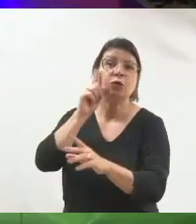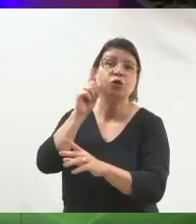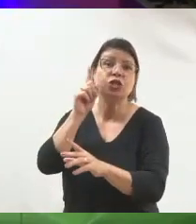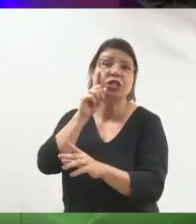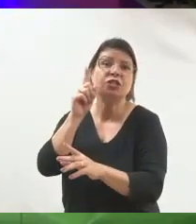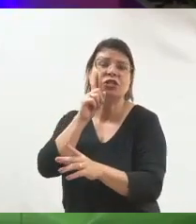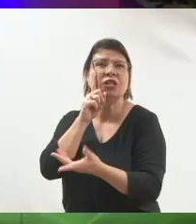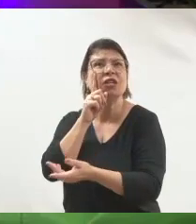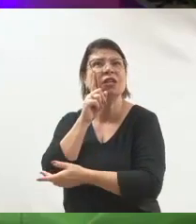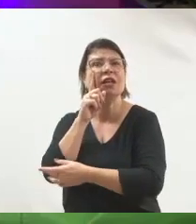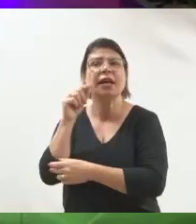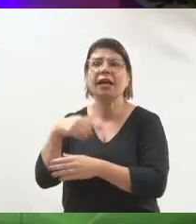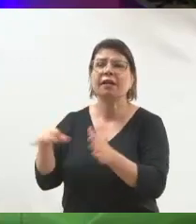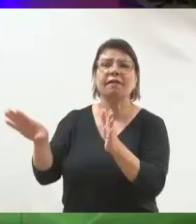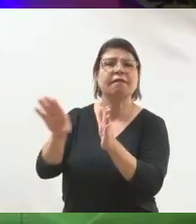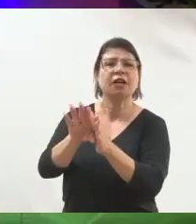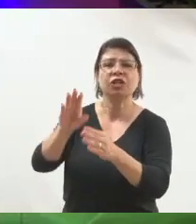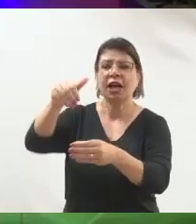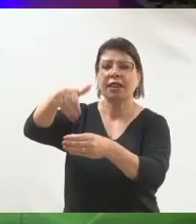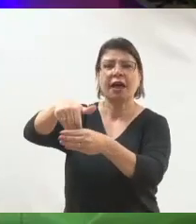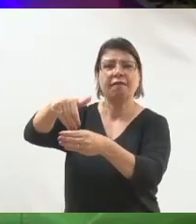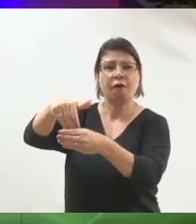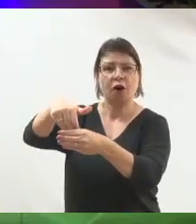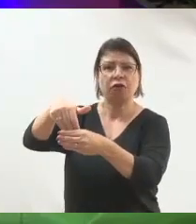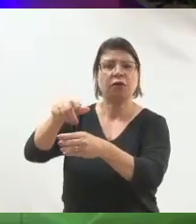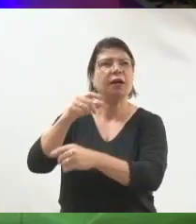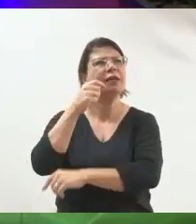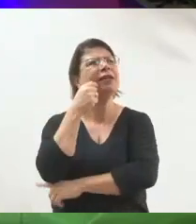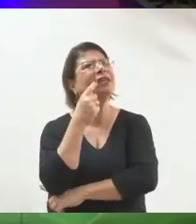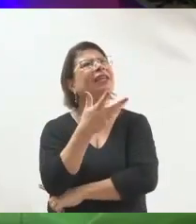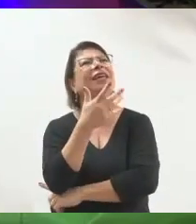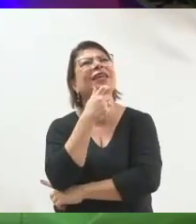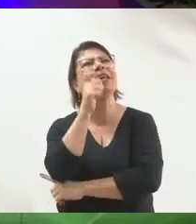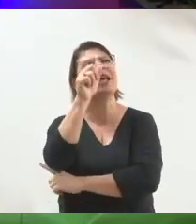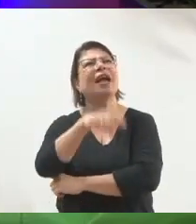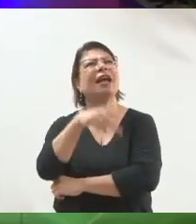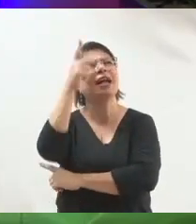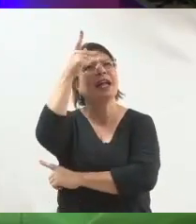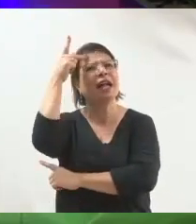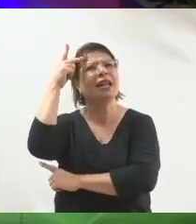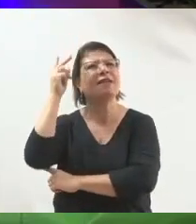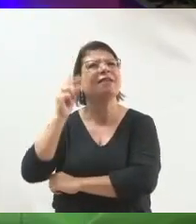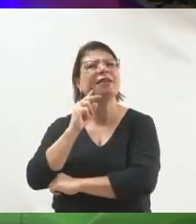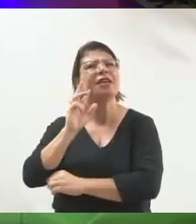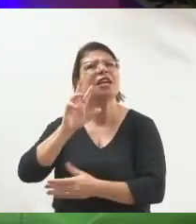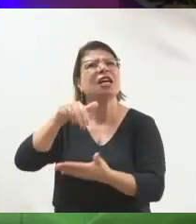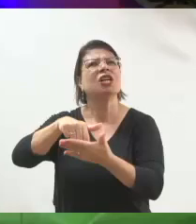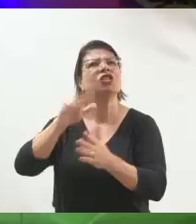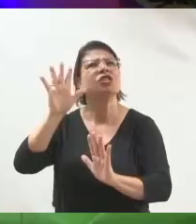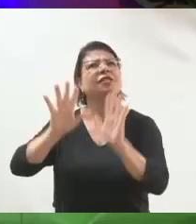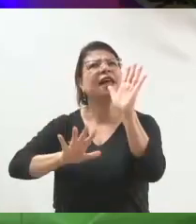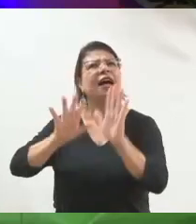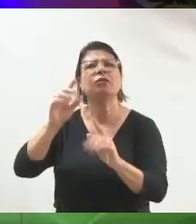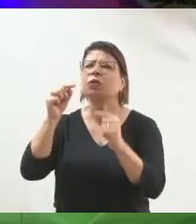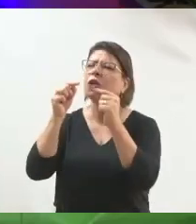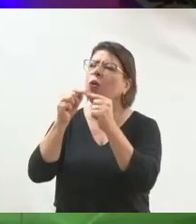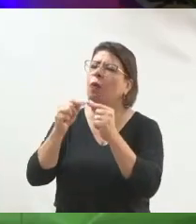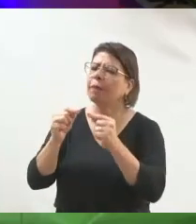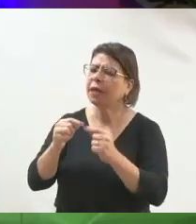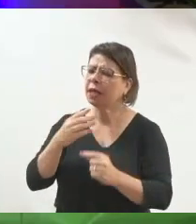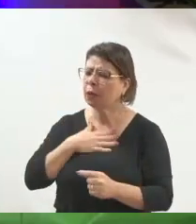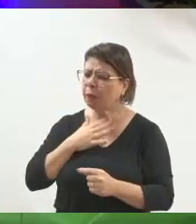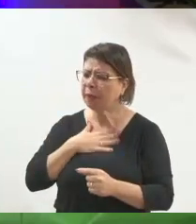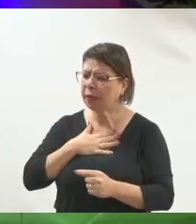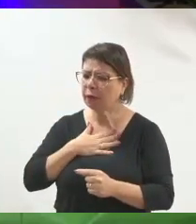aquele candidato que tinha mais a ver comigo? Ah, lembrei. Aí ela vai lá olhar, vai olhar o número e vai votar.